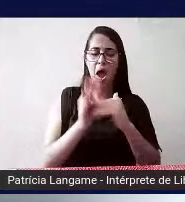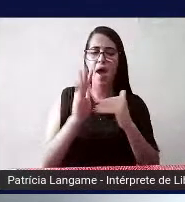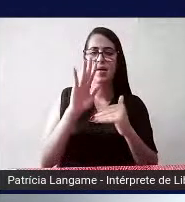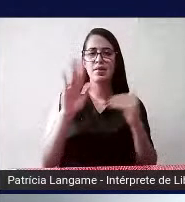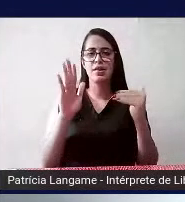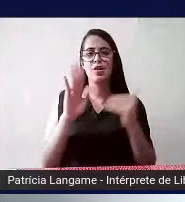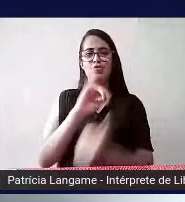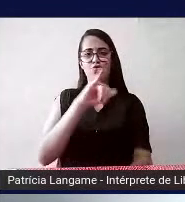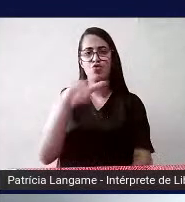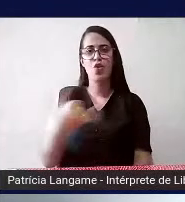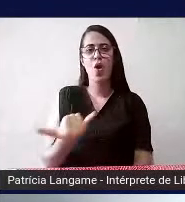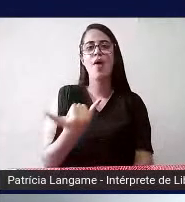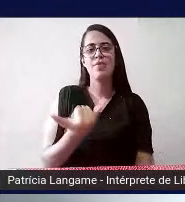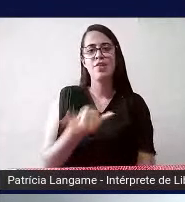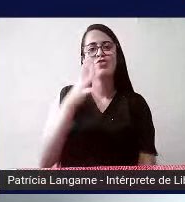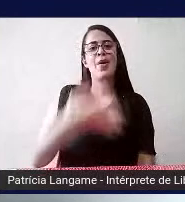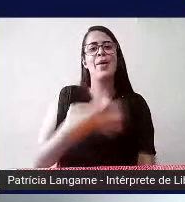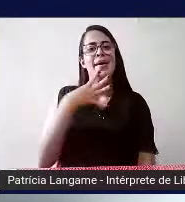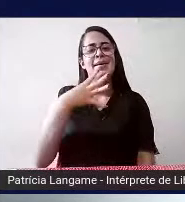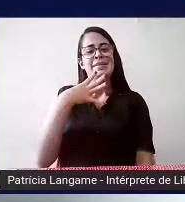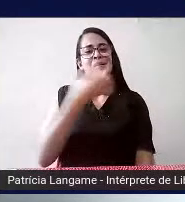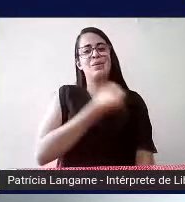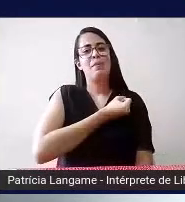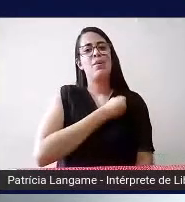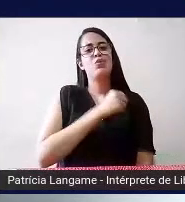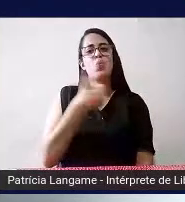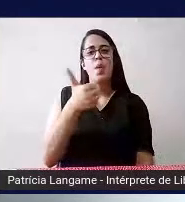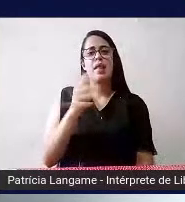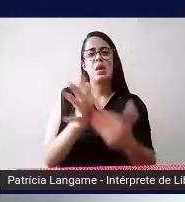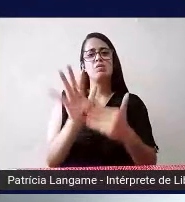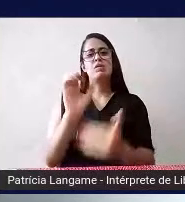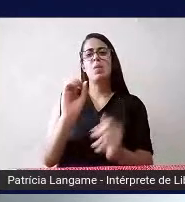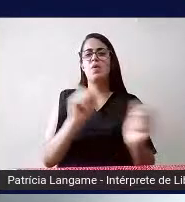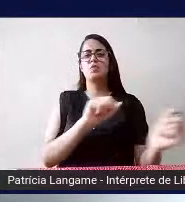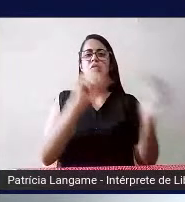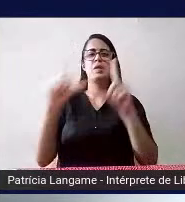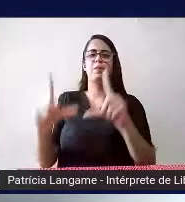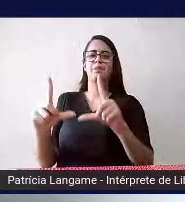portanto já conhece os números do 1 até o 0 pode passar Agnaldo